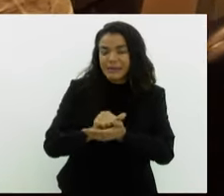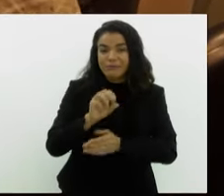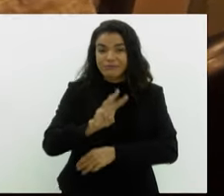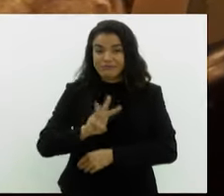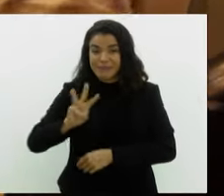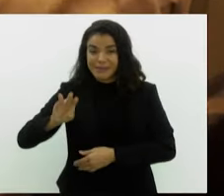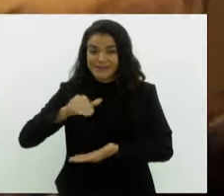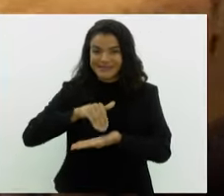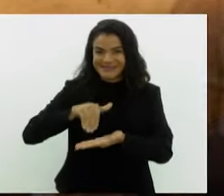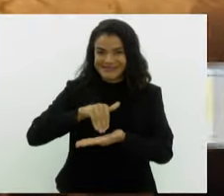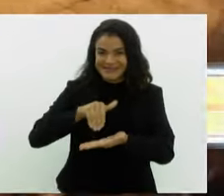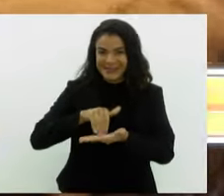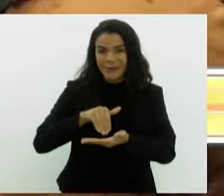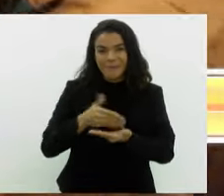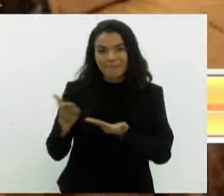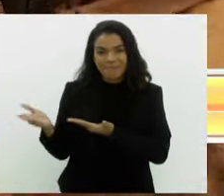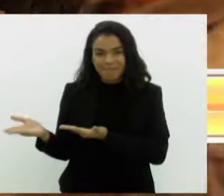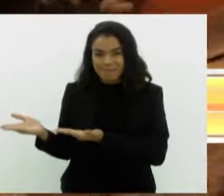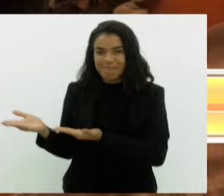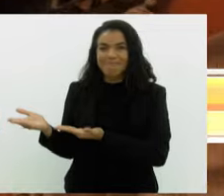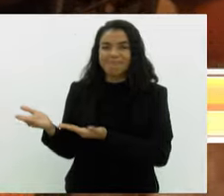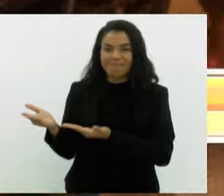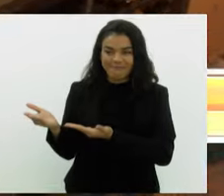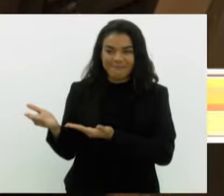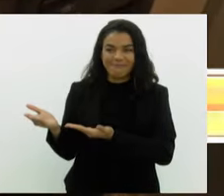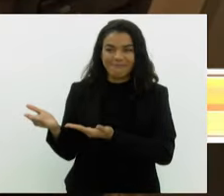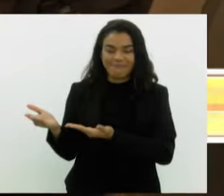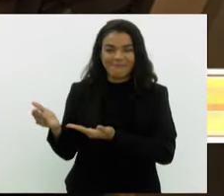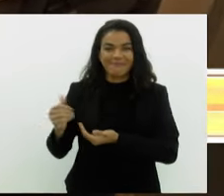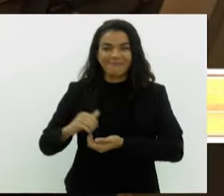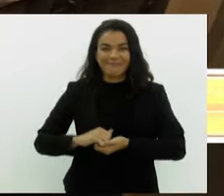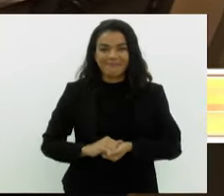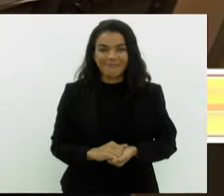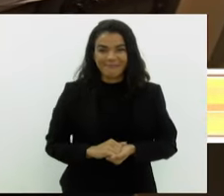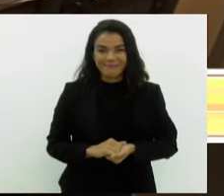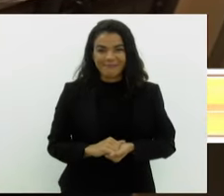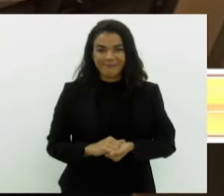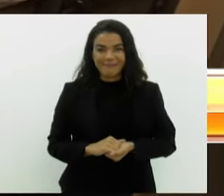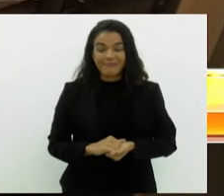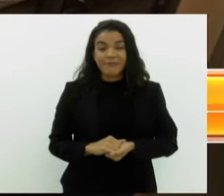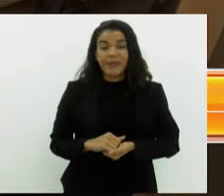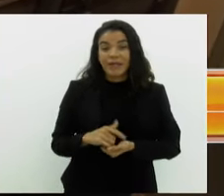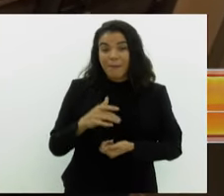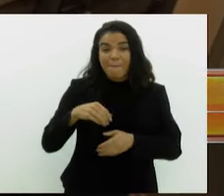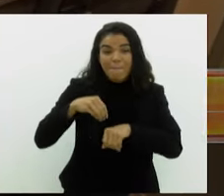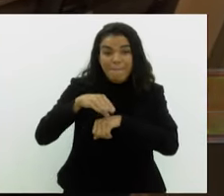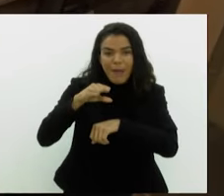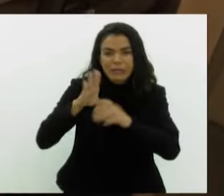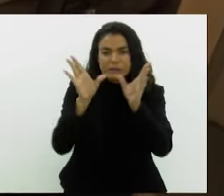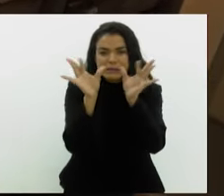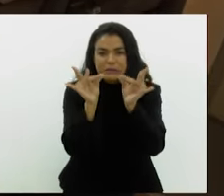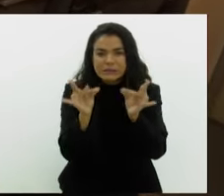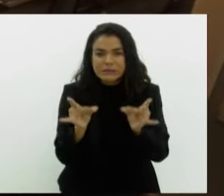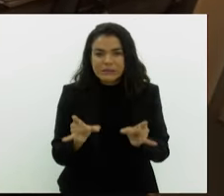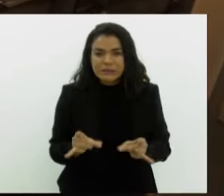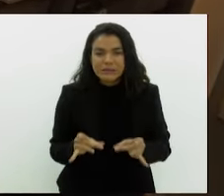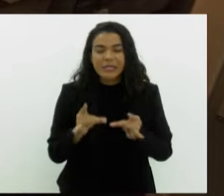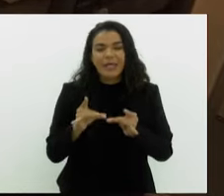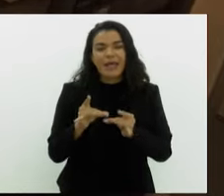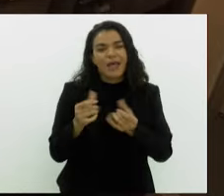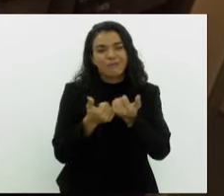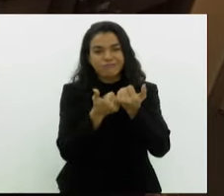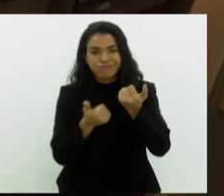site da Secretaria, no endereço cultura.rj.gov.br. Quem dá mais detalhes desta iniciativa é a